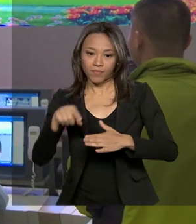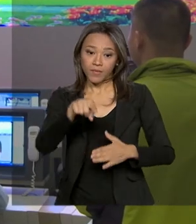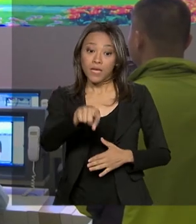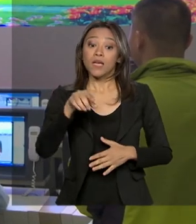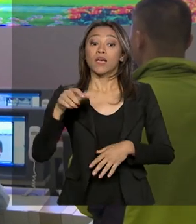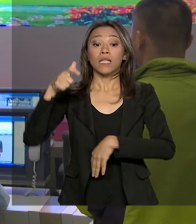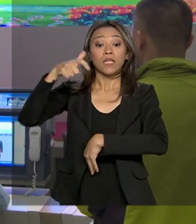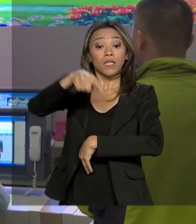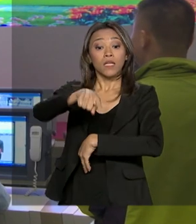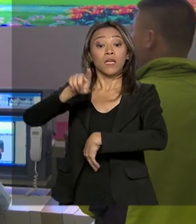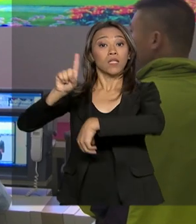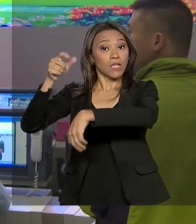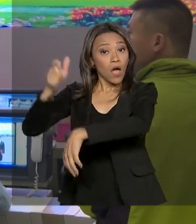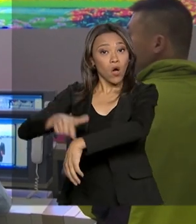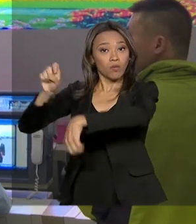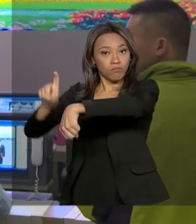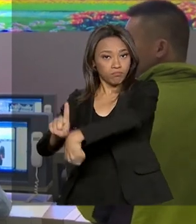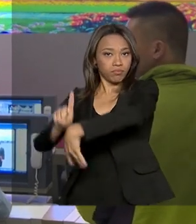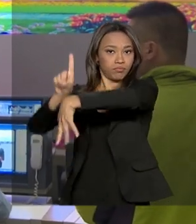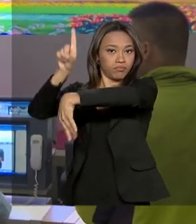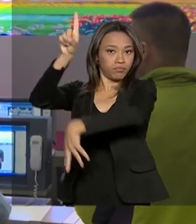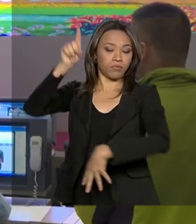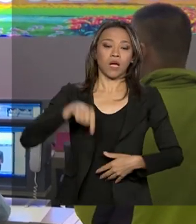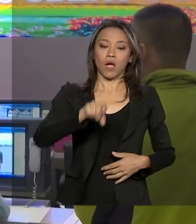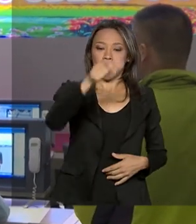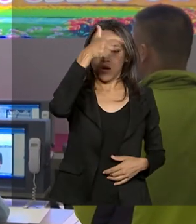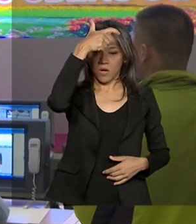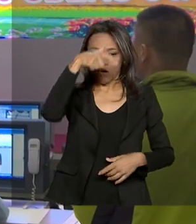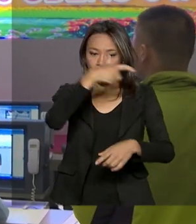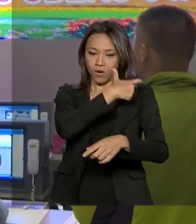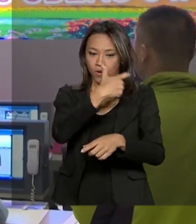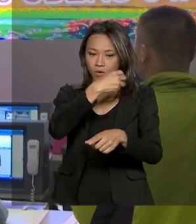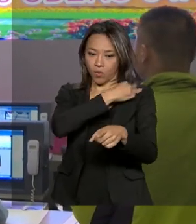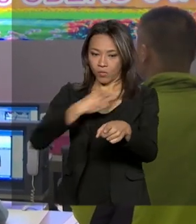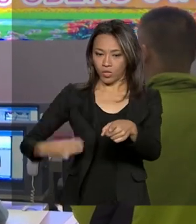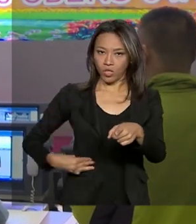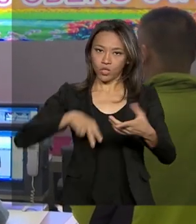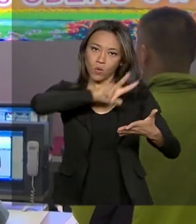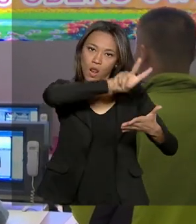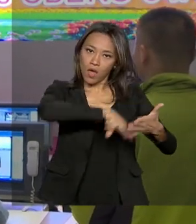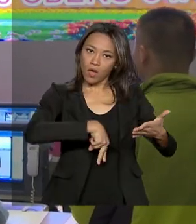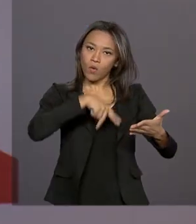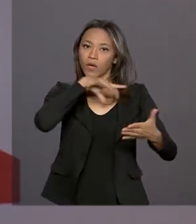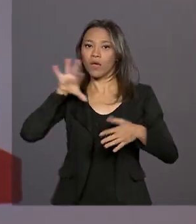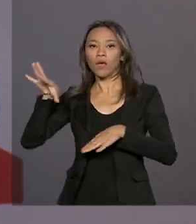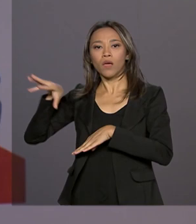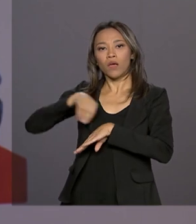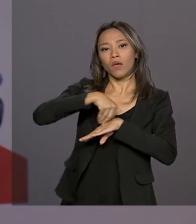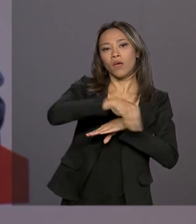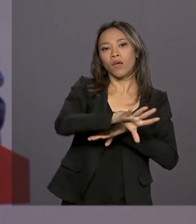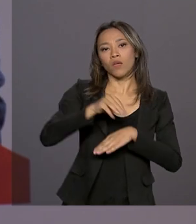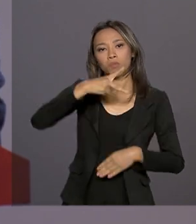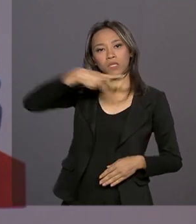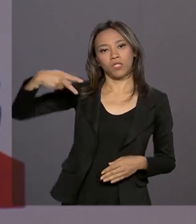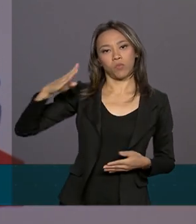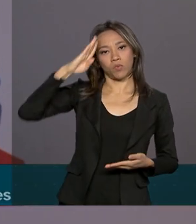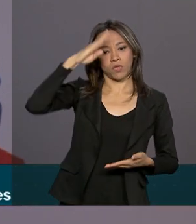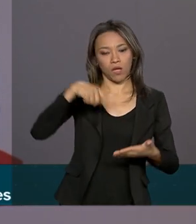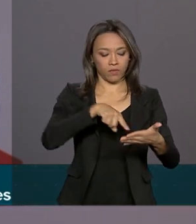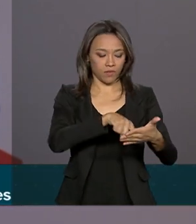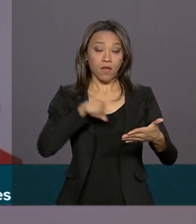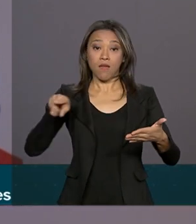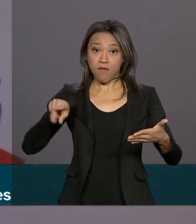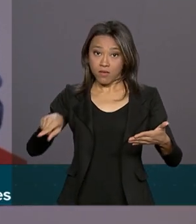lançamento, o ministro Marcos Pontes leu uma mensagem do presidente Jair Bolsonaro. Sua entrada em operação